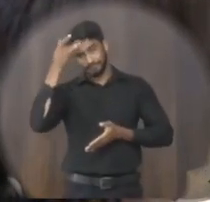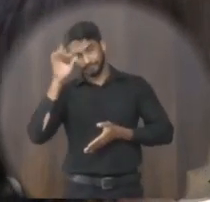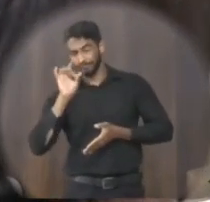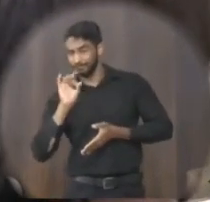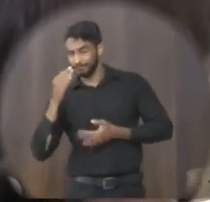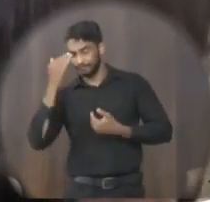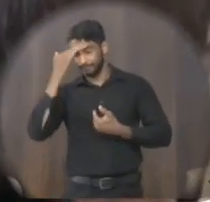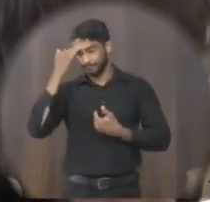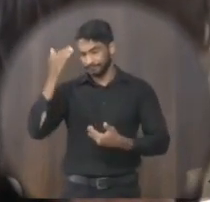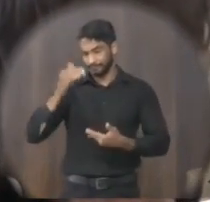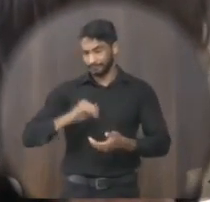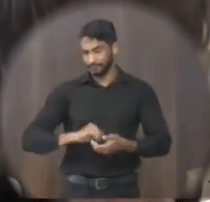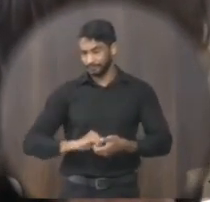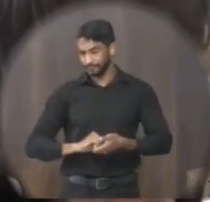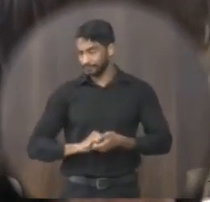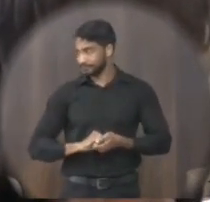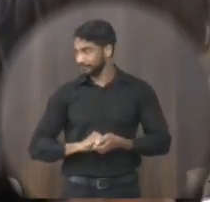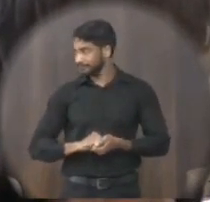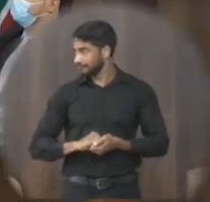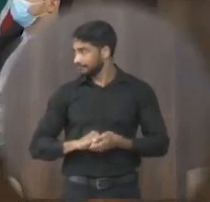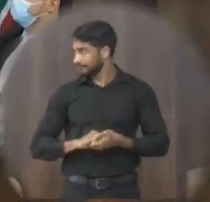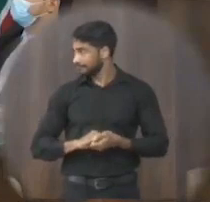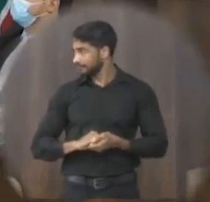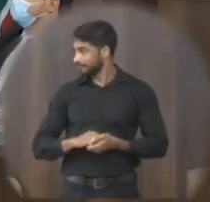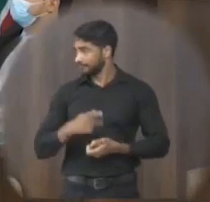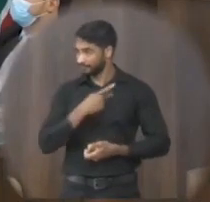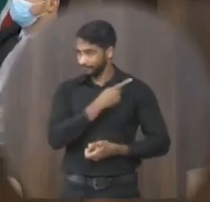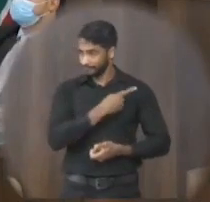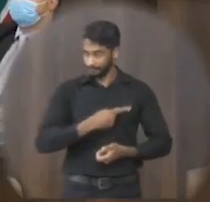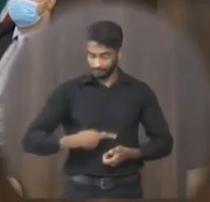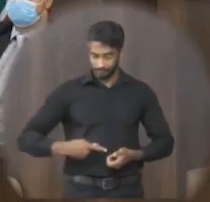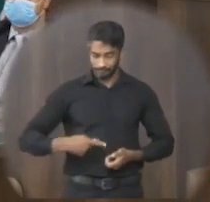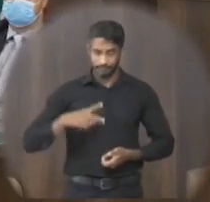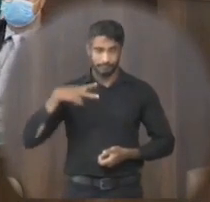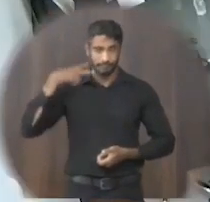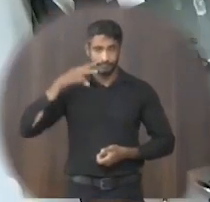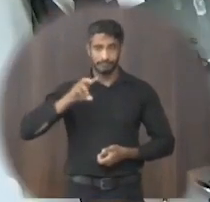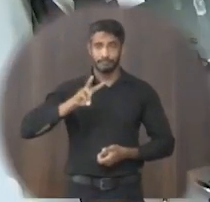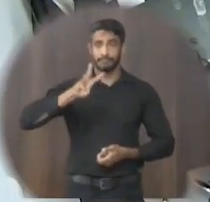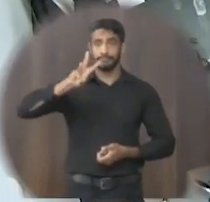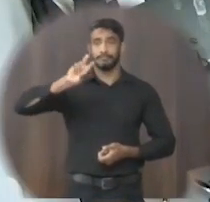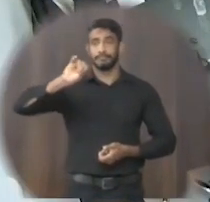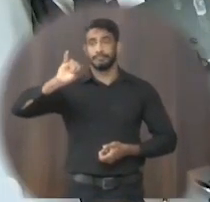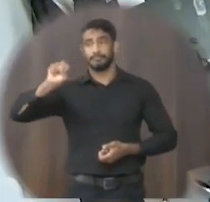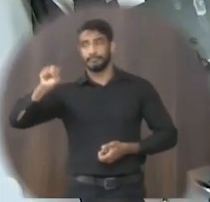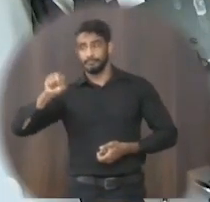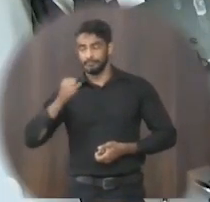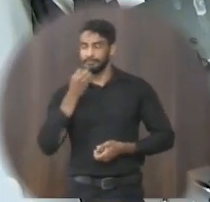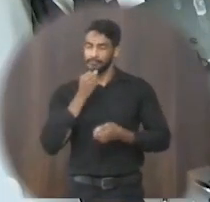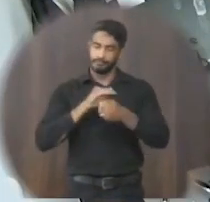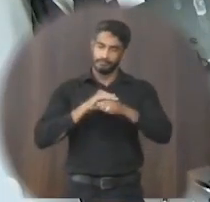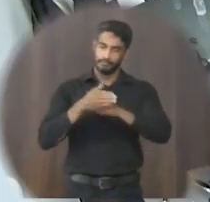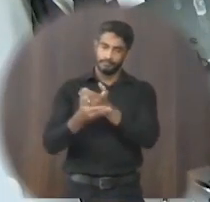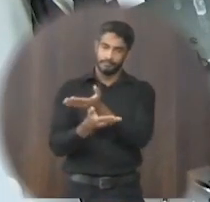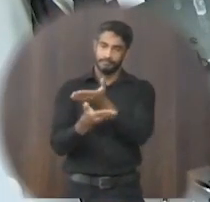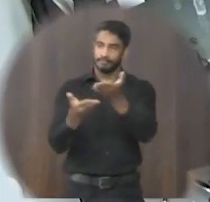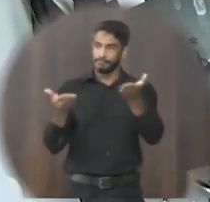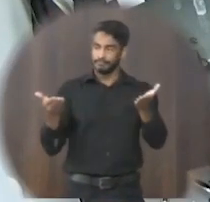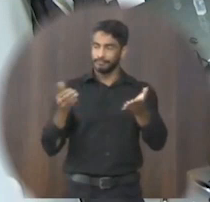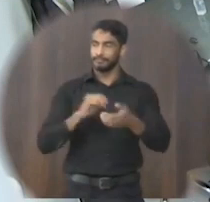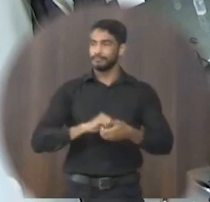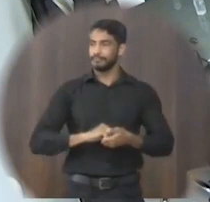parte muito obrigada senhor presidente presidente vereador Uíris tem essa palavra boa noite a todos novamente